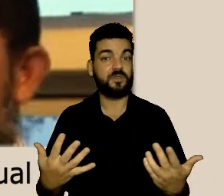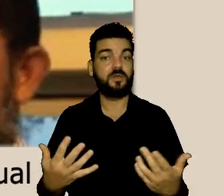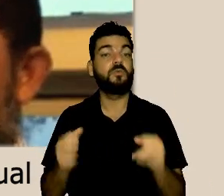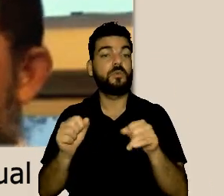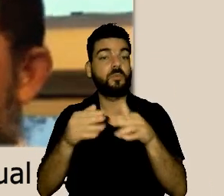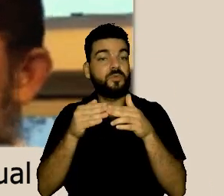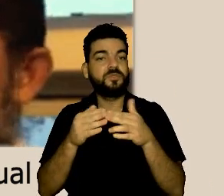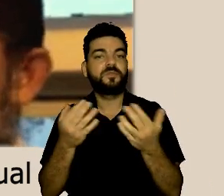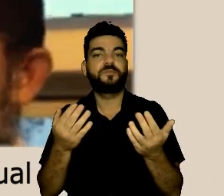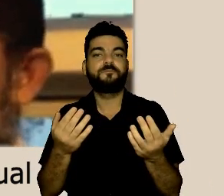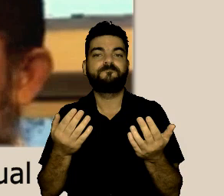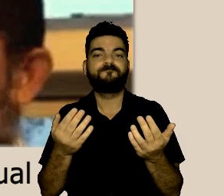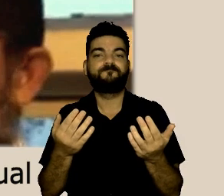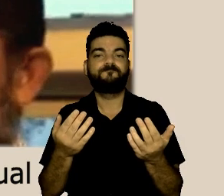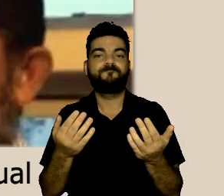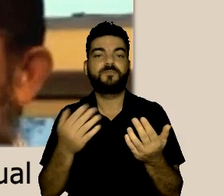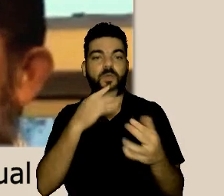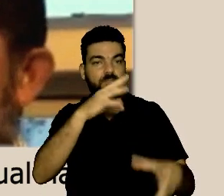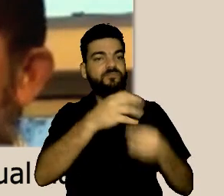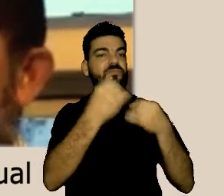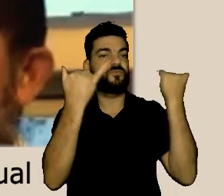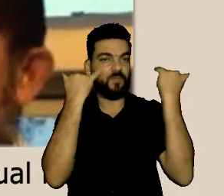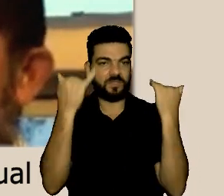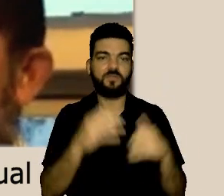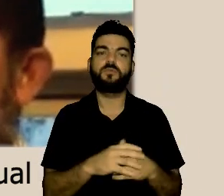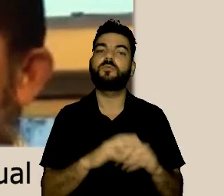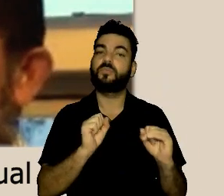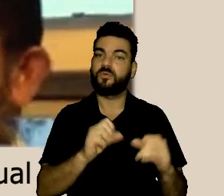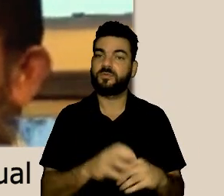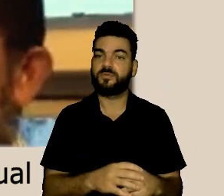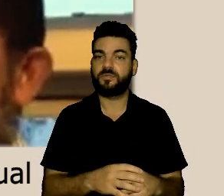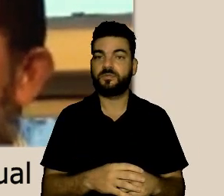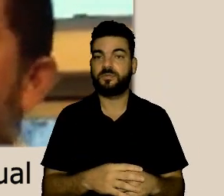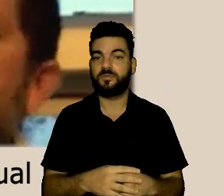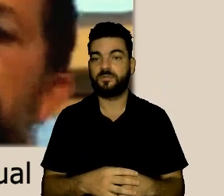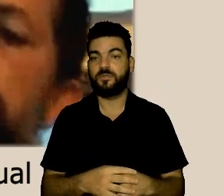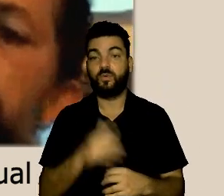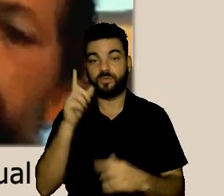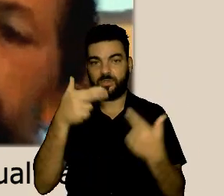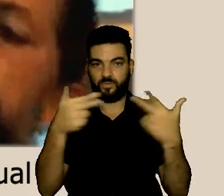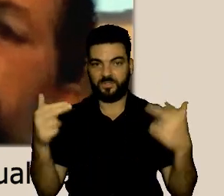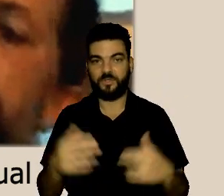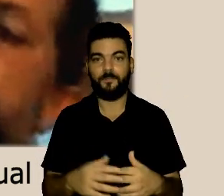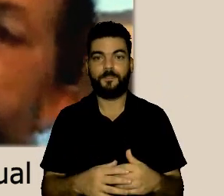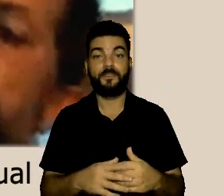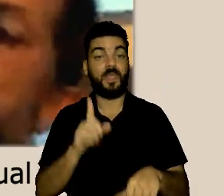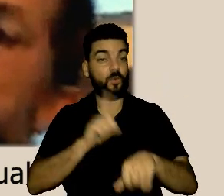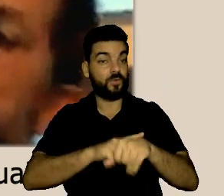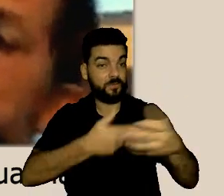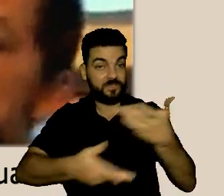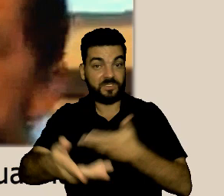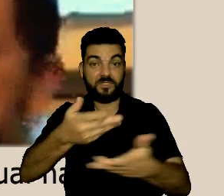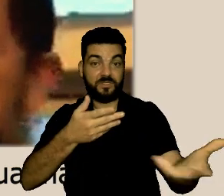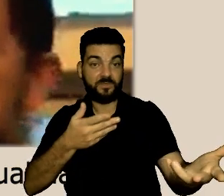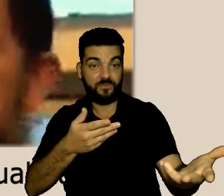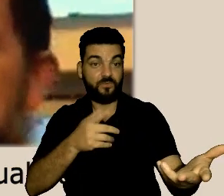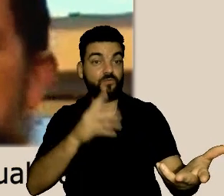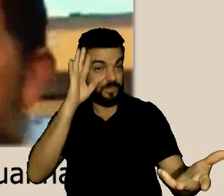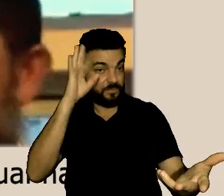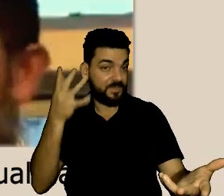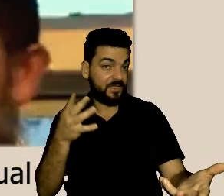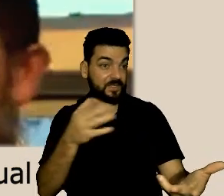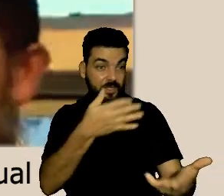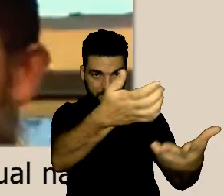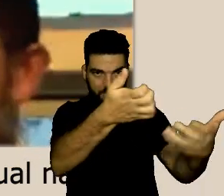que regulamenta as ouvidorias públicas também nos permite pedir complemento de informações ponto